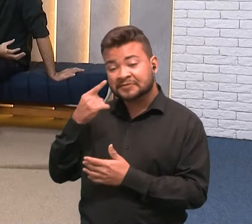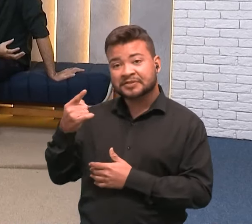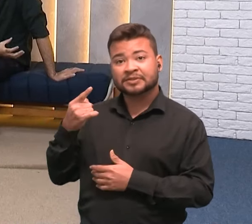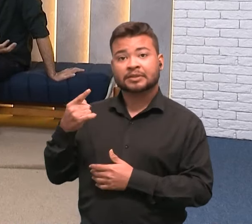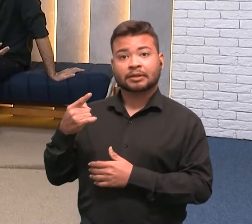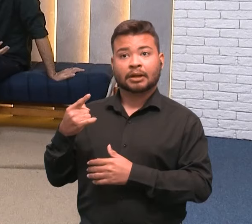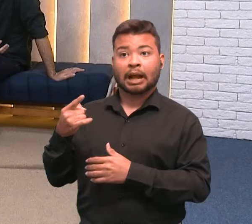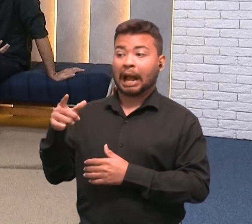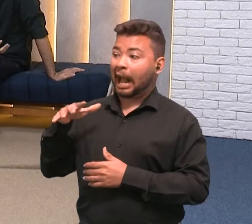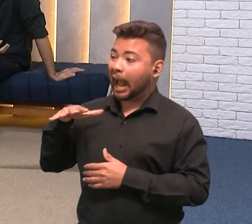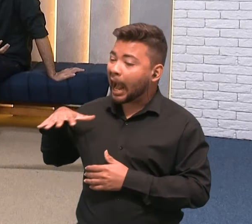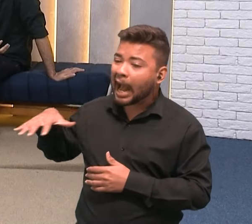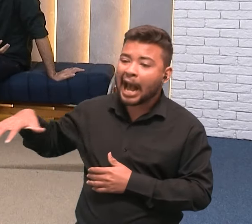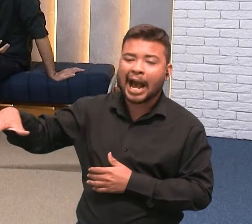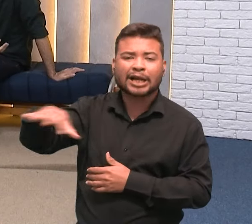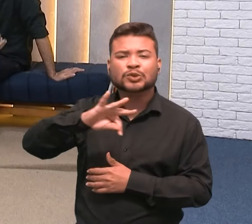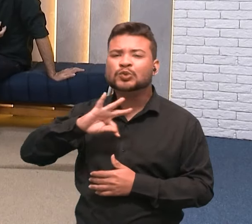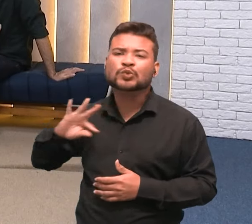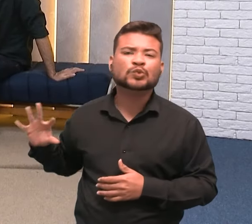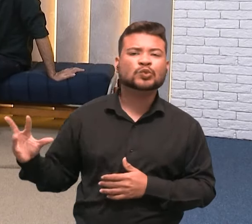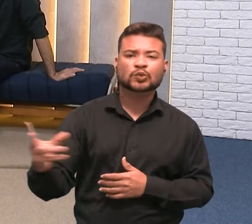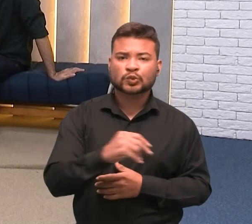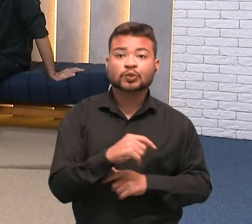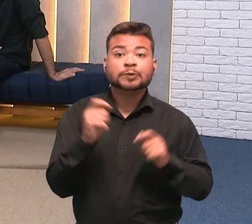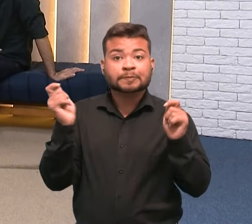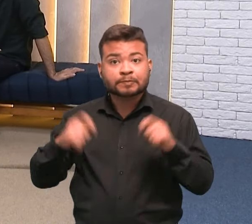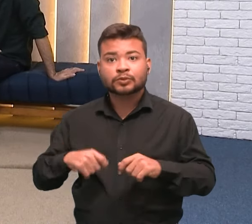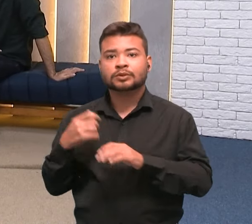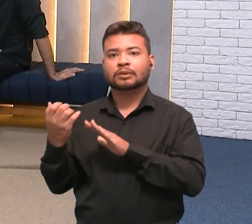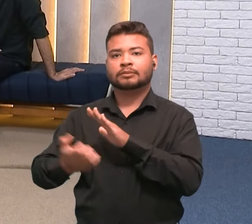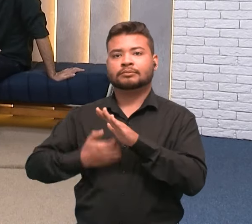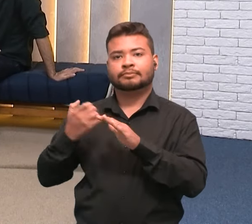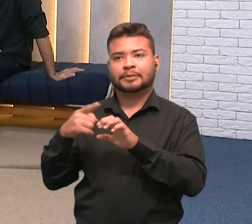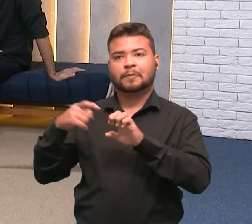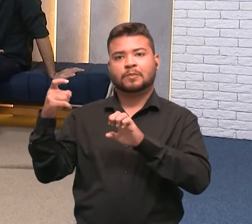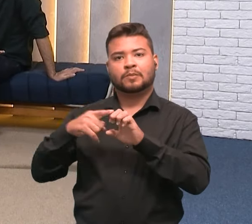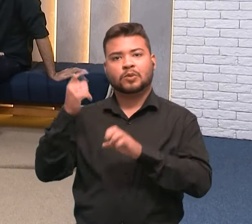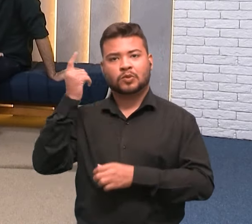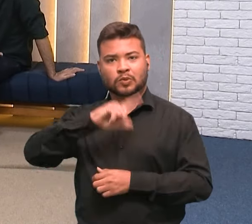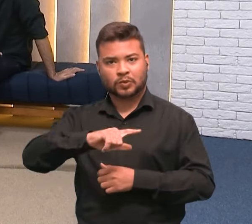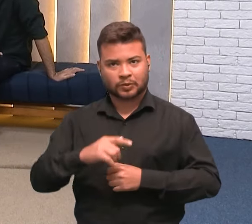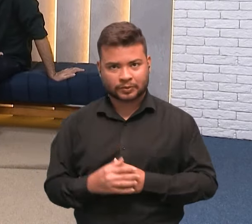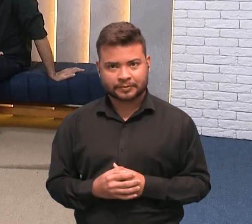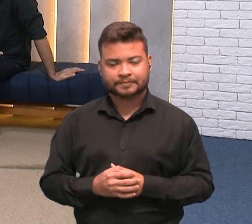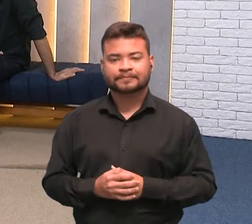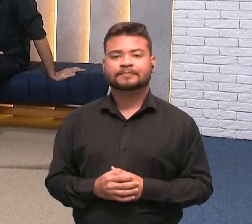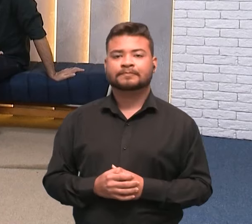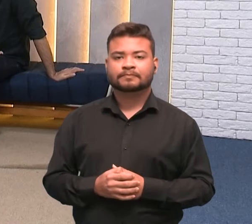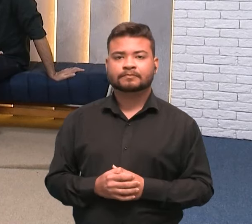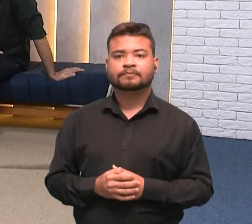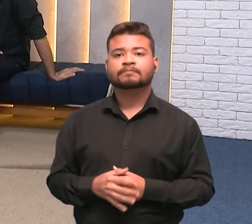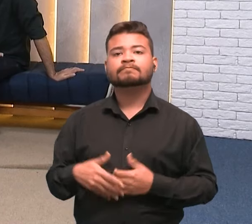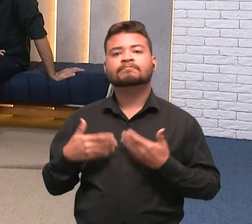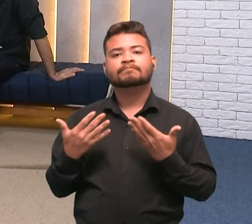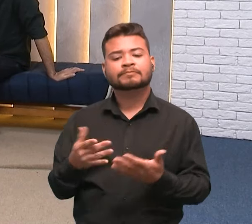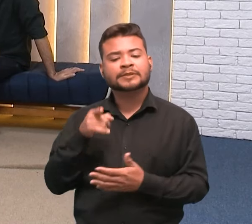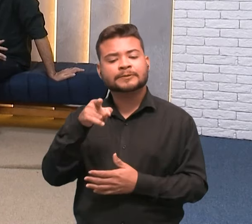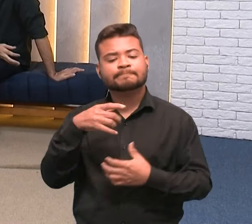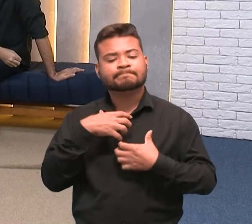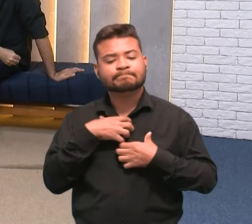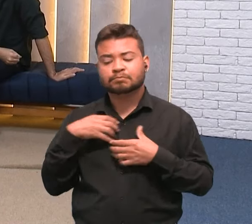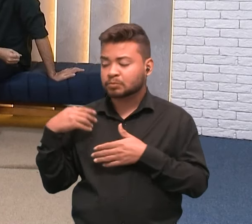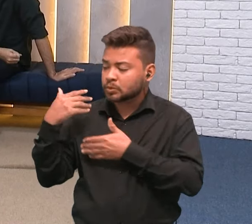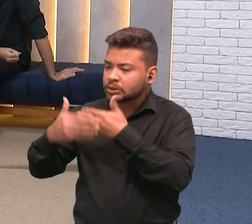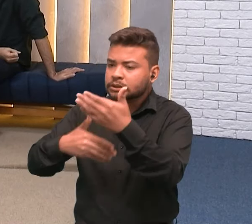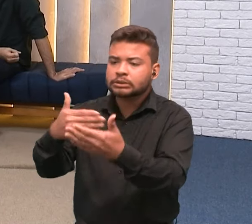possível ter, se tem aquela veia empreendedora, é possível de empreender, né? Para você, como que foi esse